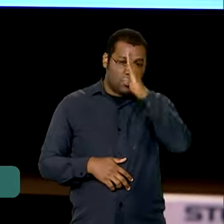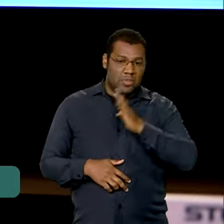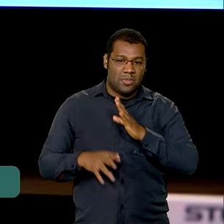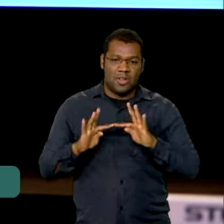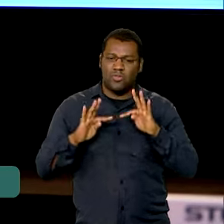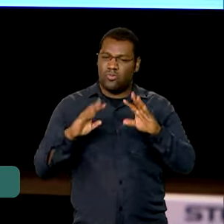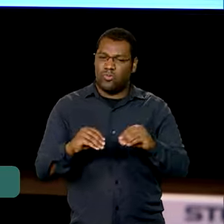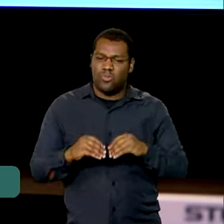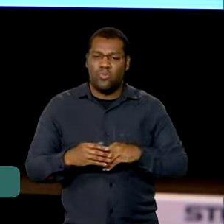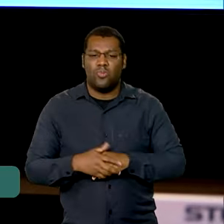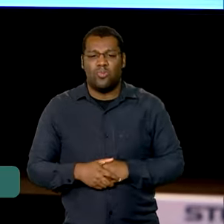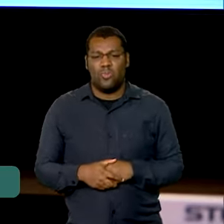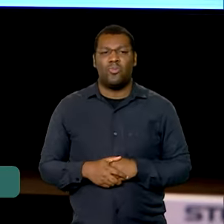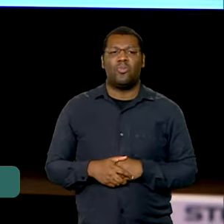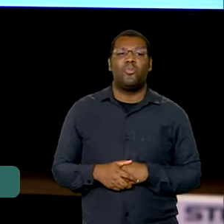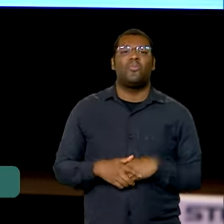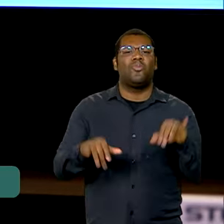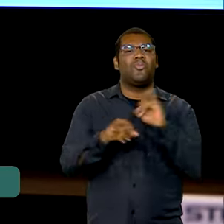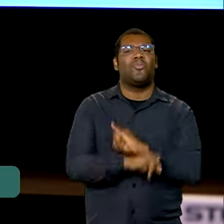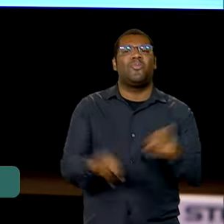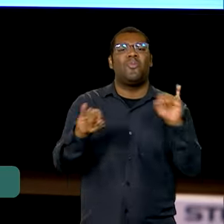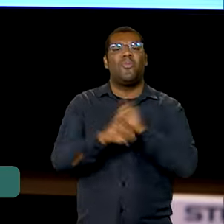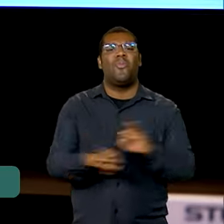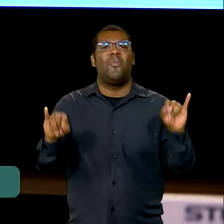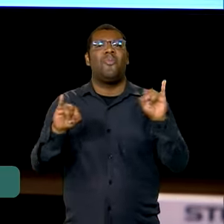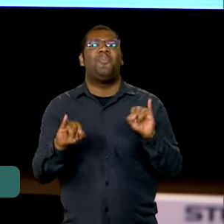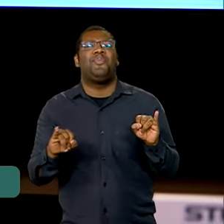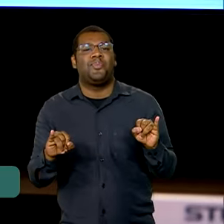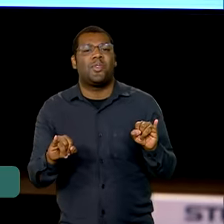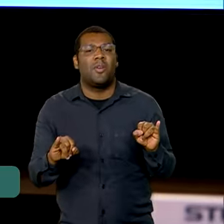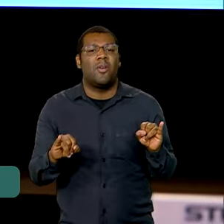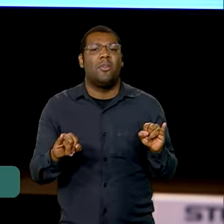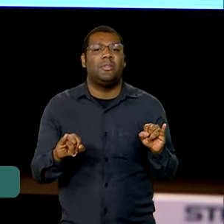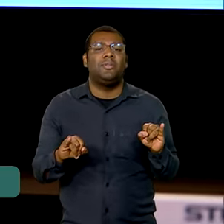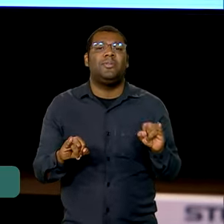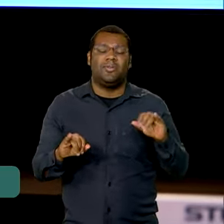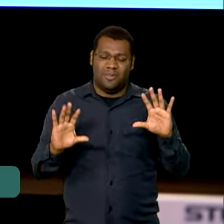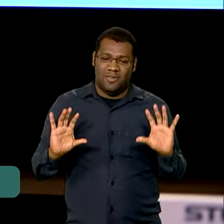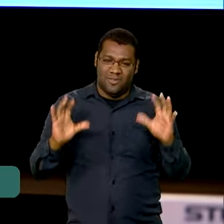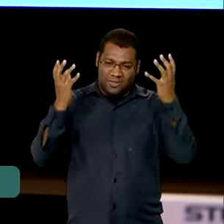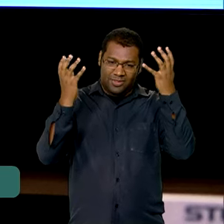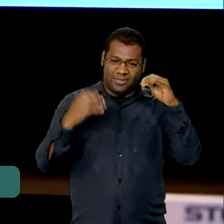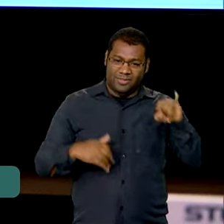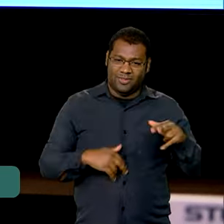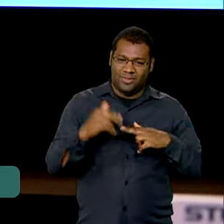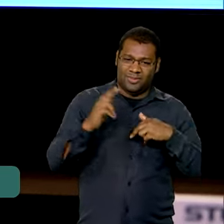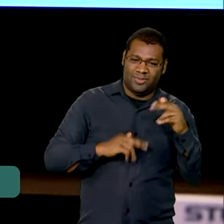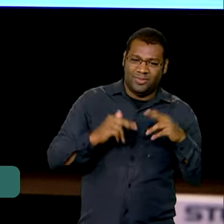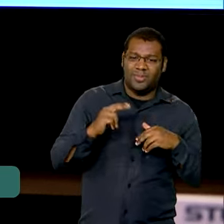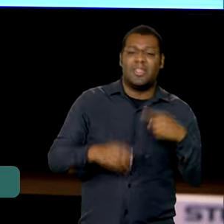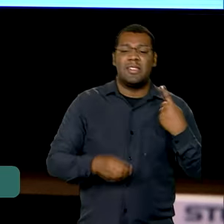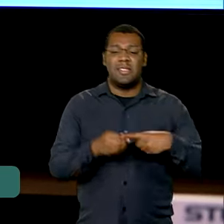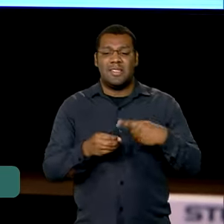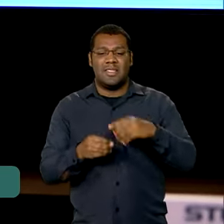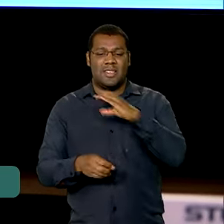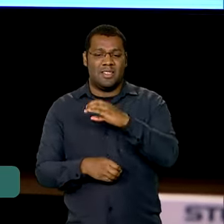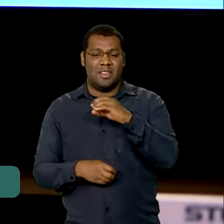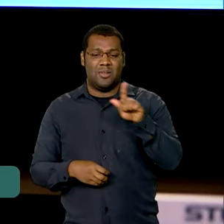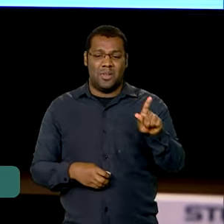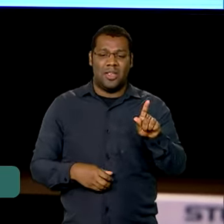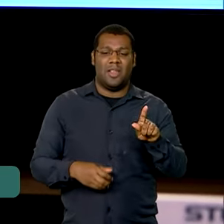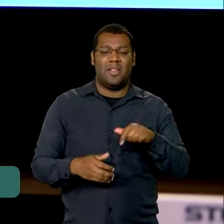divulgando, inclusive, com uma campanha promocional, o São João no Nordeste. Campina Grande é um exemplo,